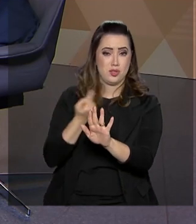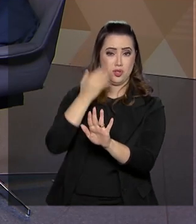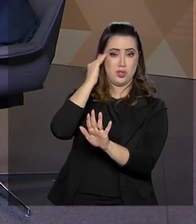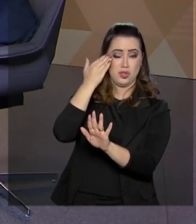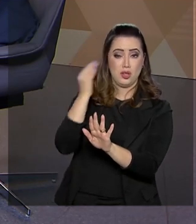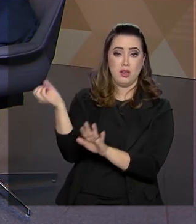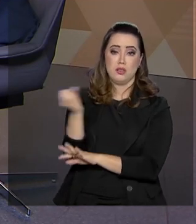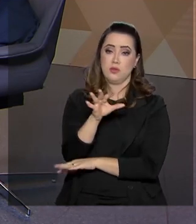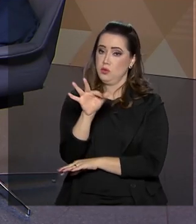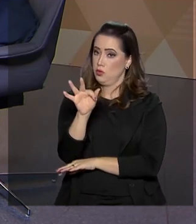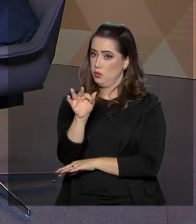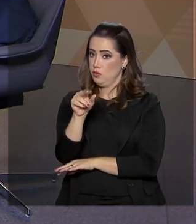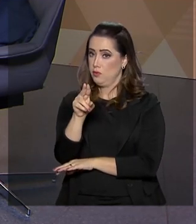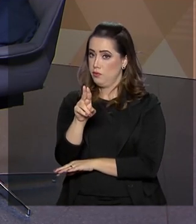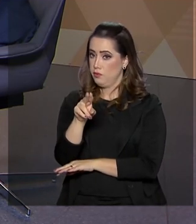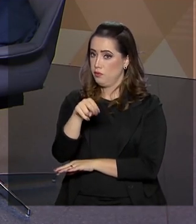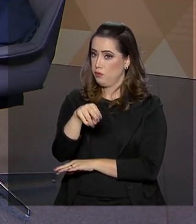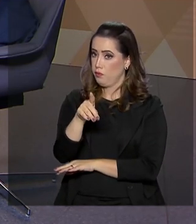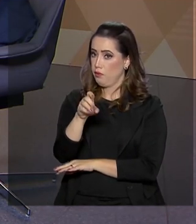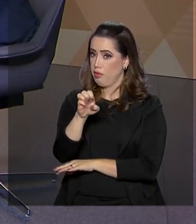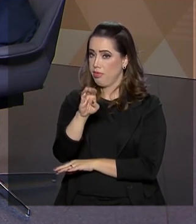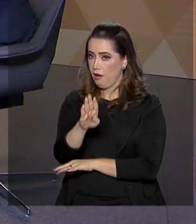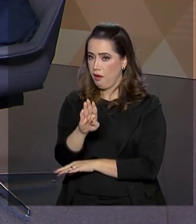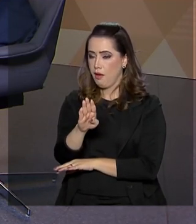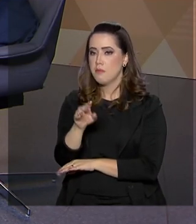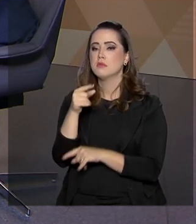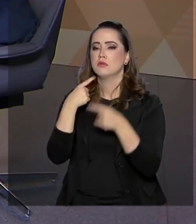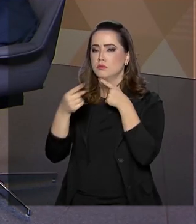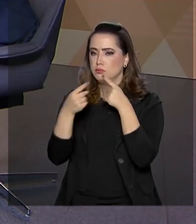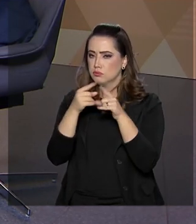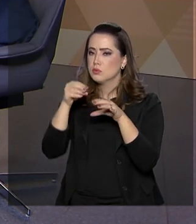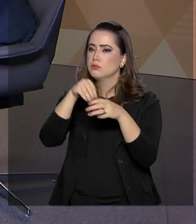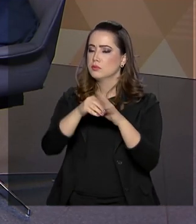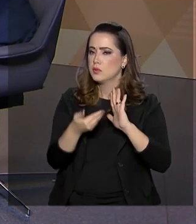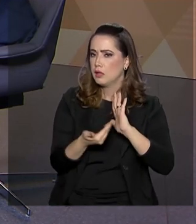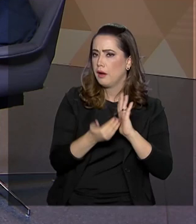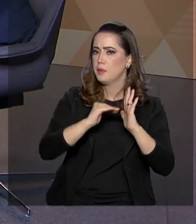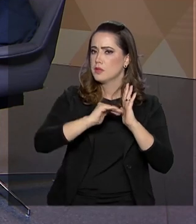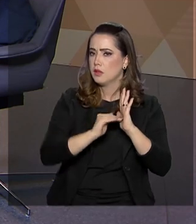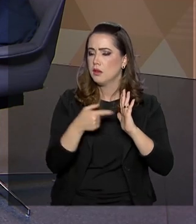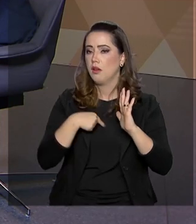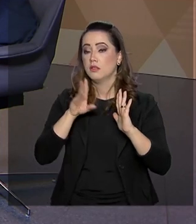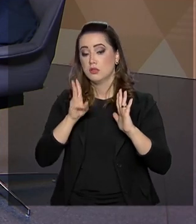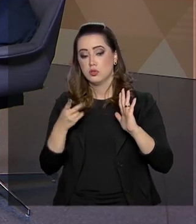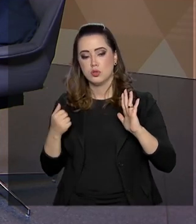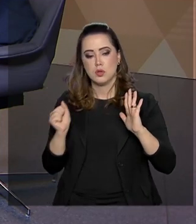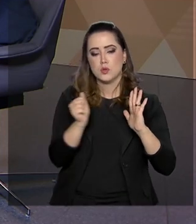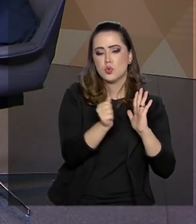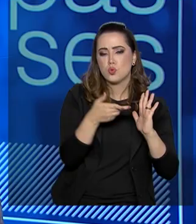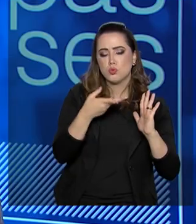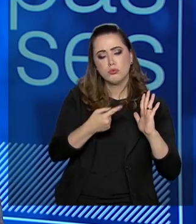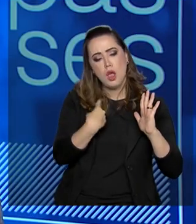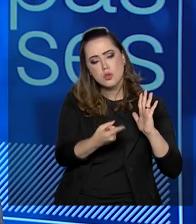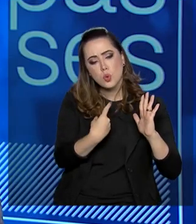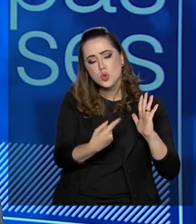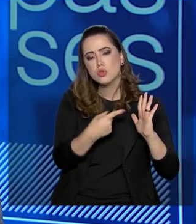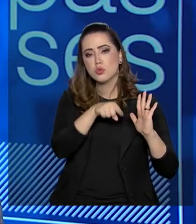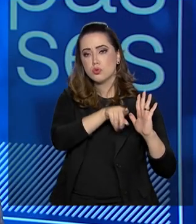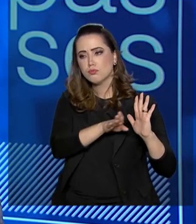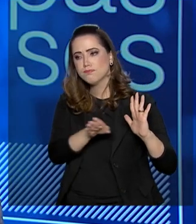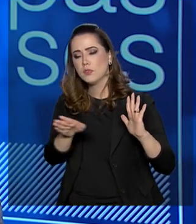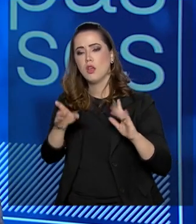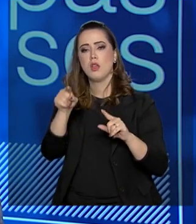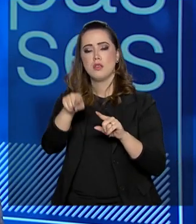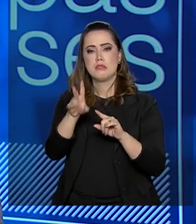sendo muito bem discutido na Câmara, no Senado, o FNDEA tem estado presente nas convocações no Parlamento, e o FNDEA tem